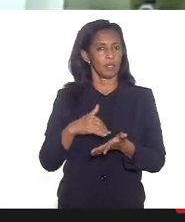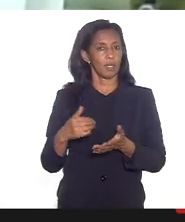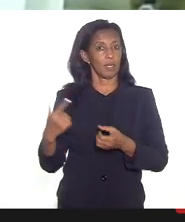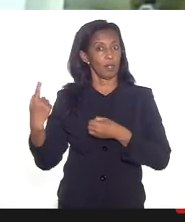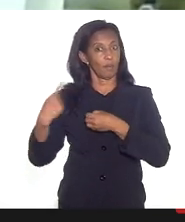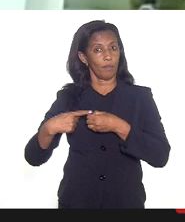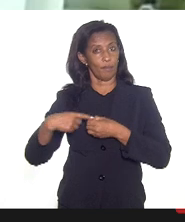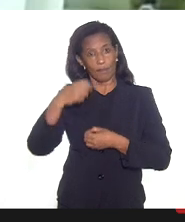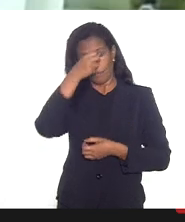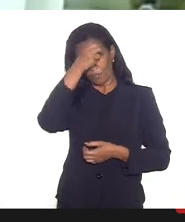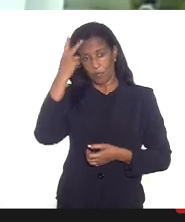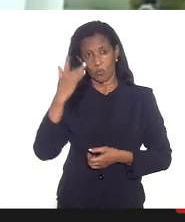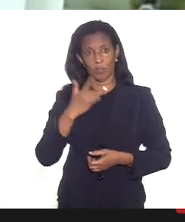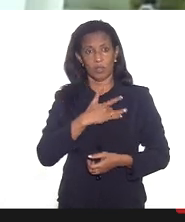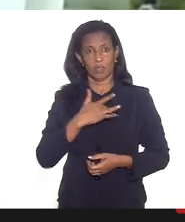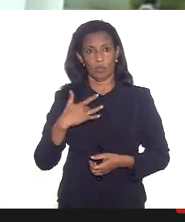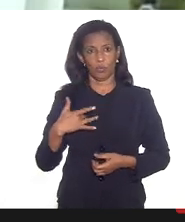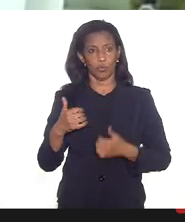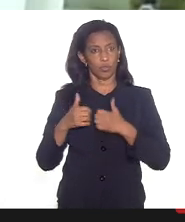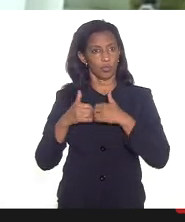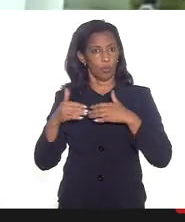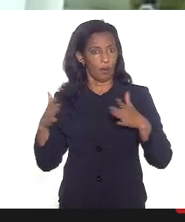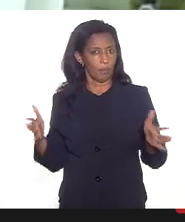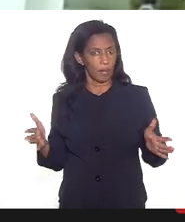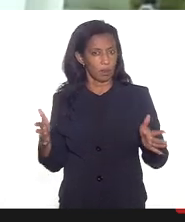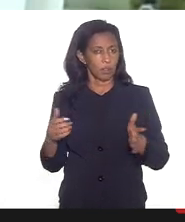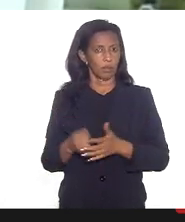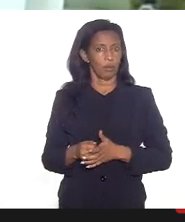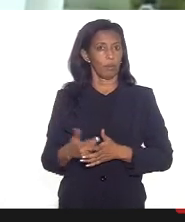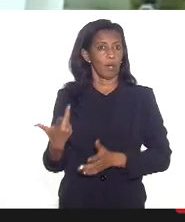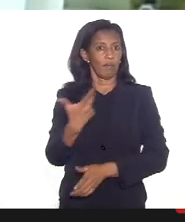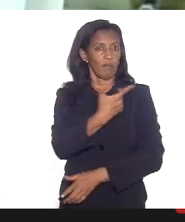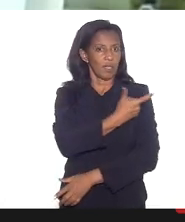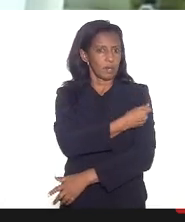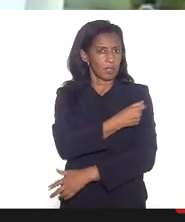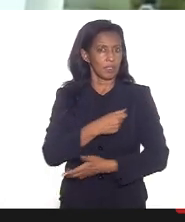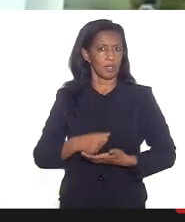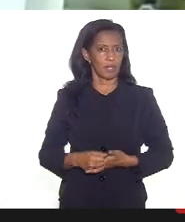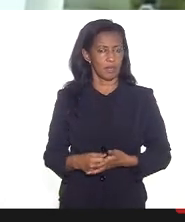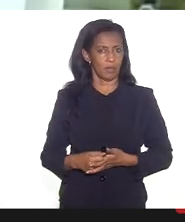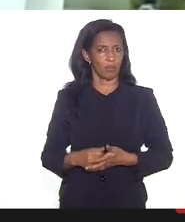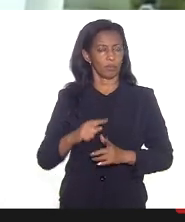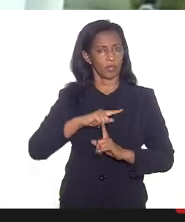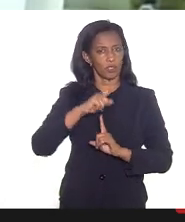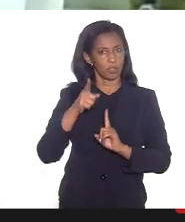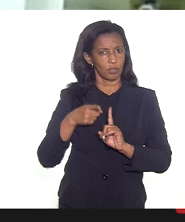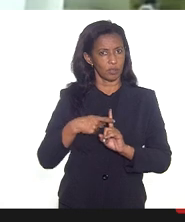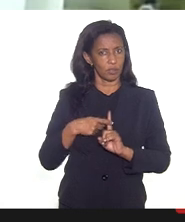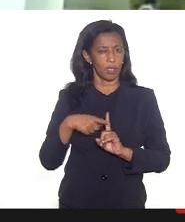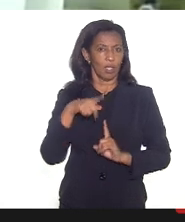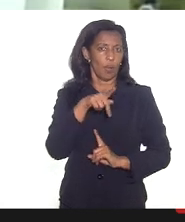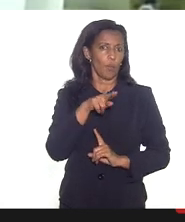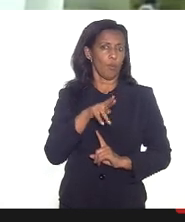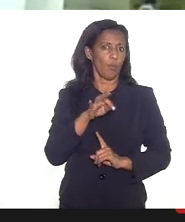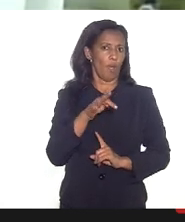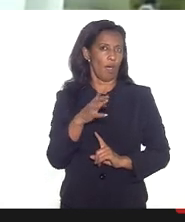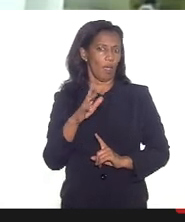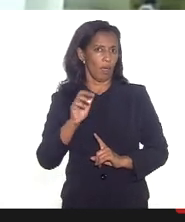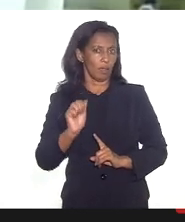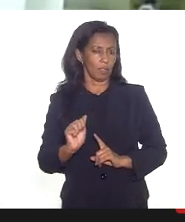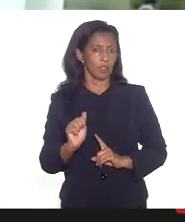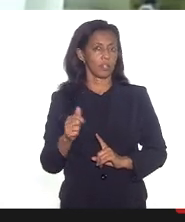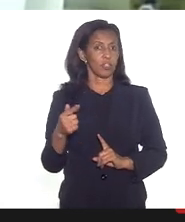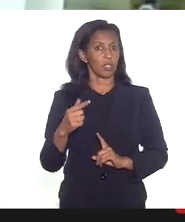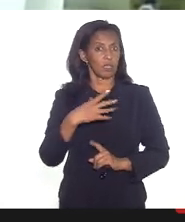abrindo para a vacinação das gestantes das puérperas e